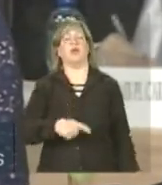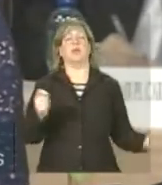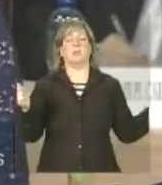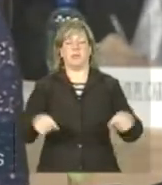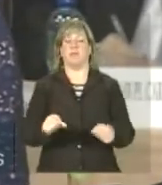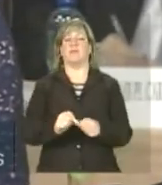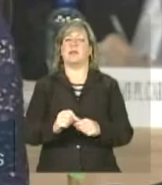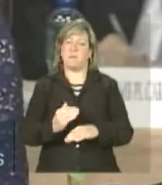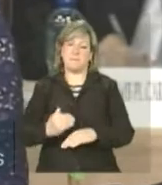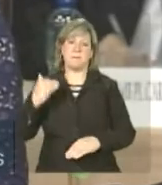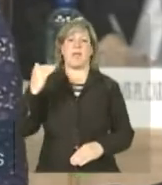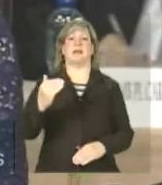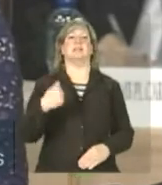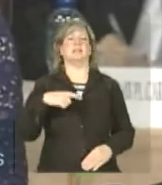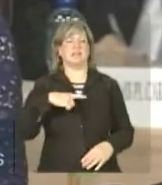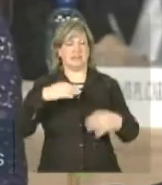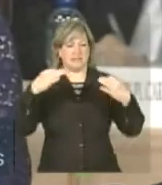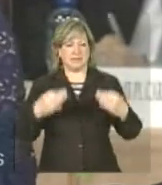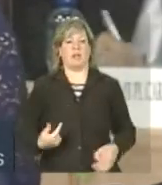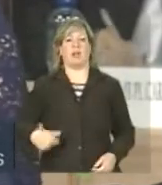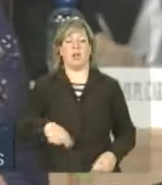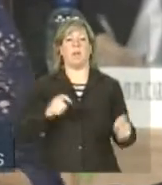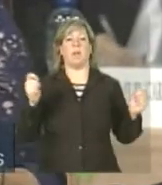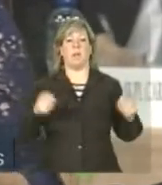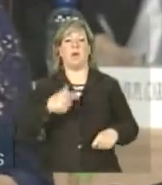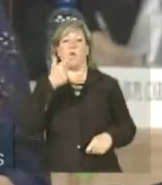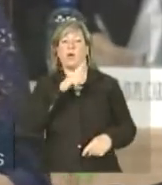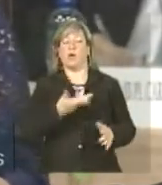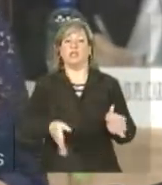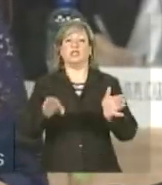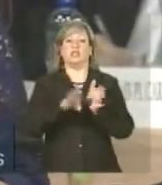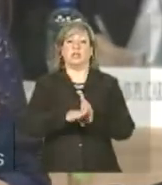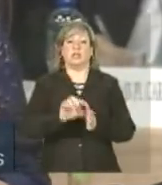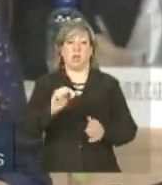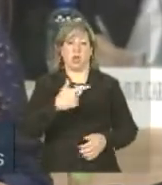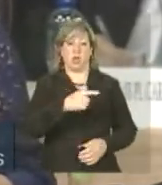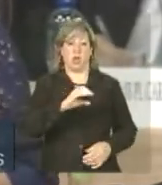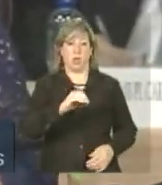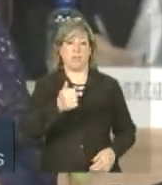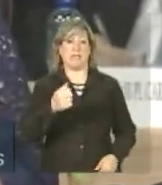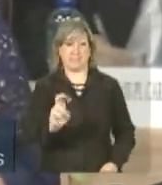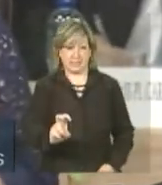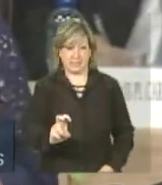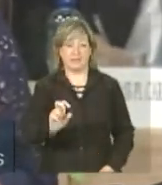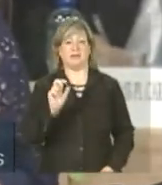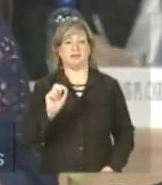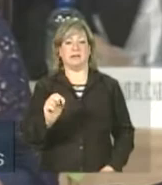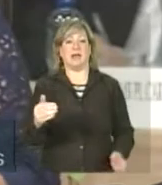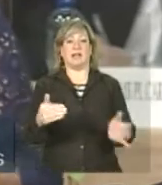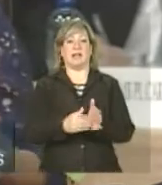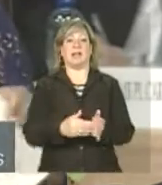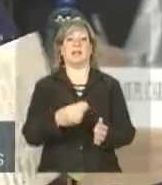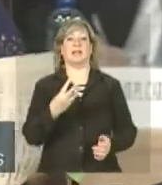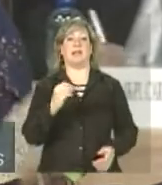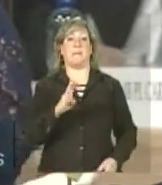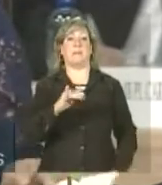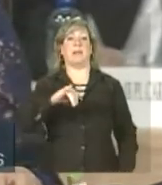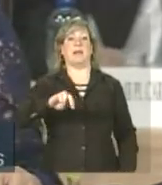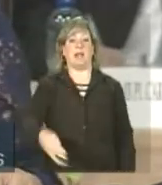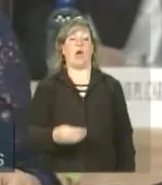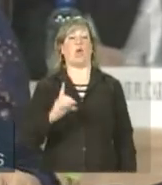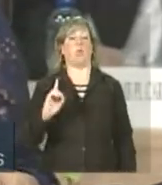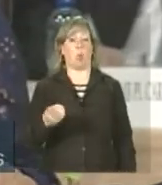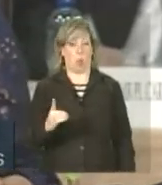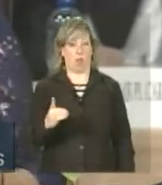fazer mais. Estou certa de que poderemos chegar em 2015 a 30 bilhões de